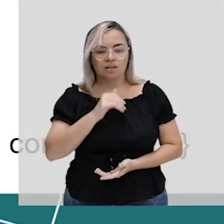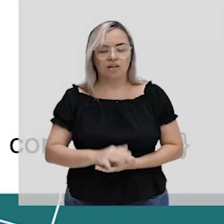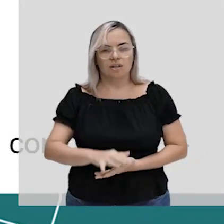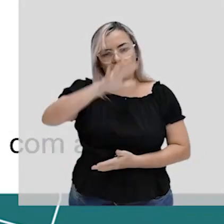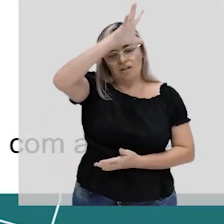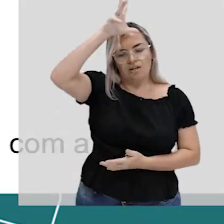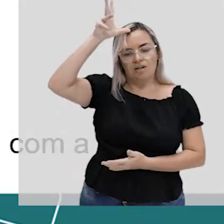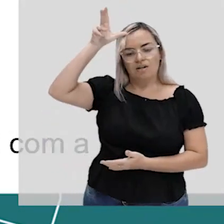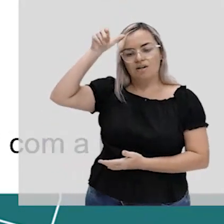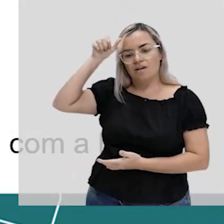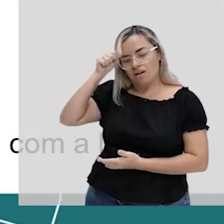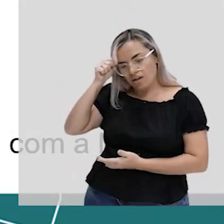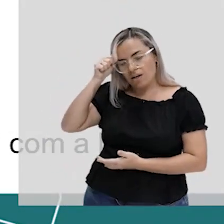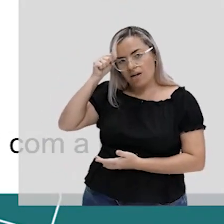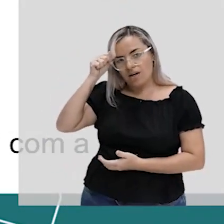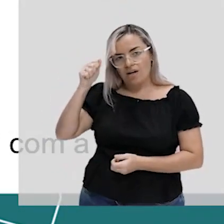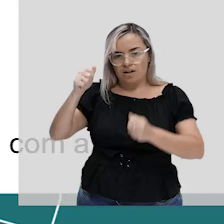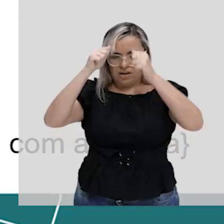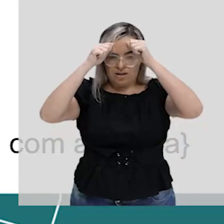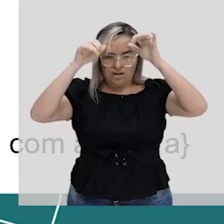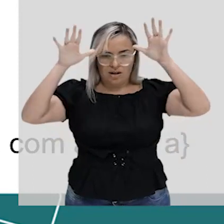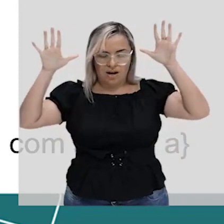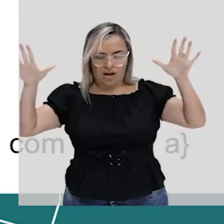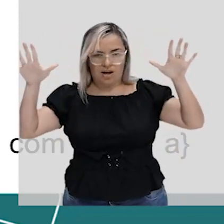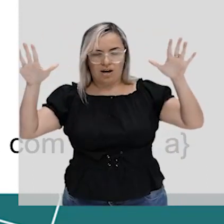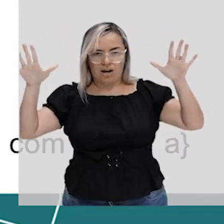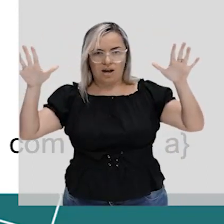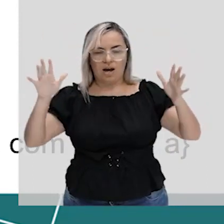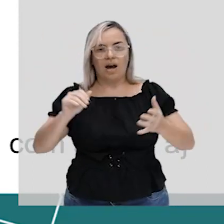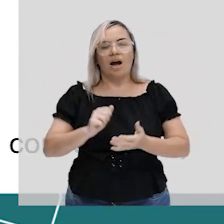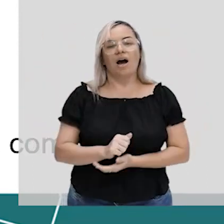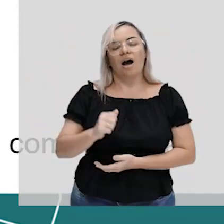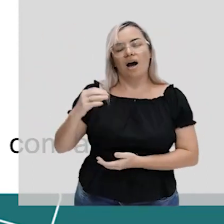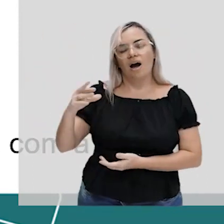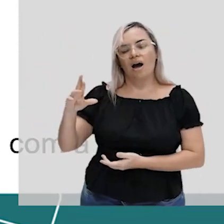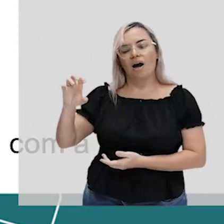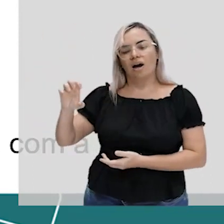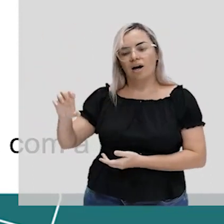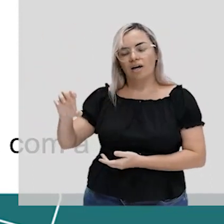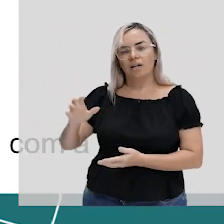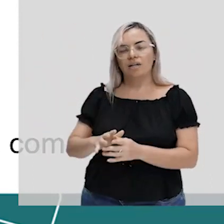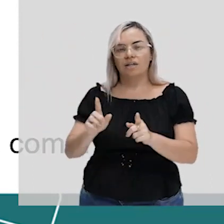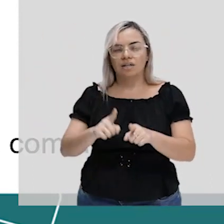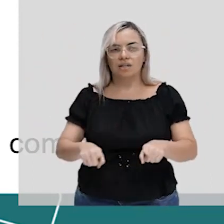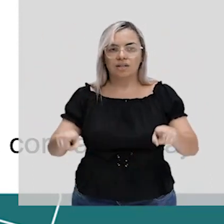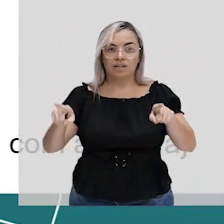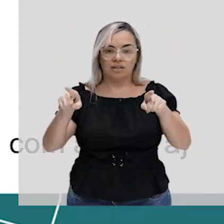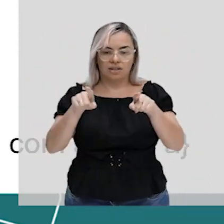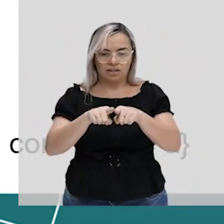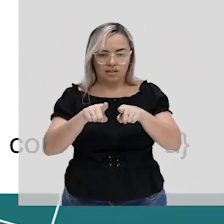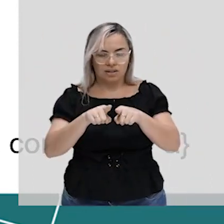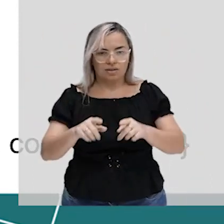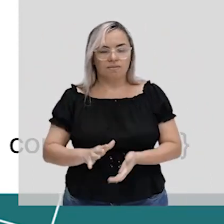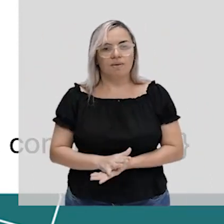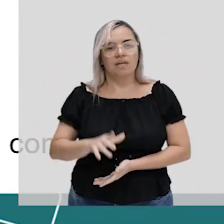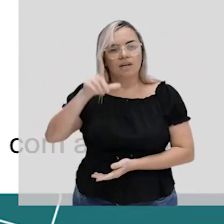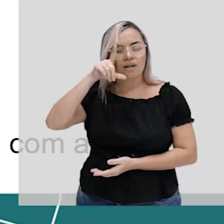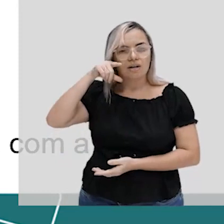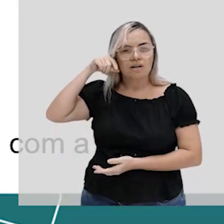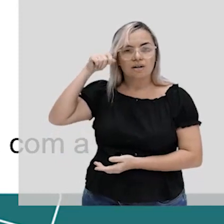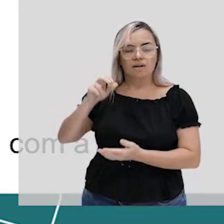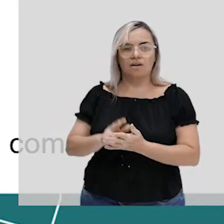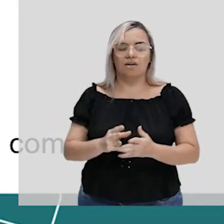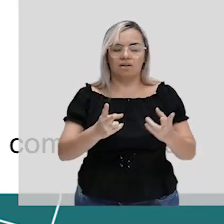Amapá, tem Acre e tem Alagoas, tá bom? E veja, tá? Perceba aqui